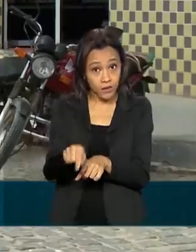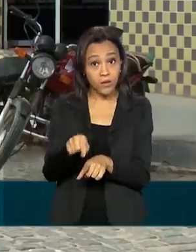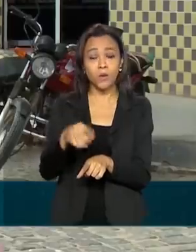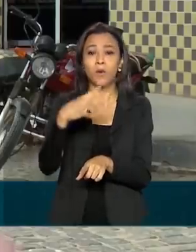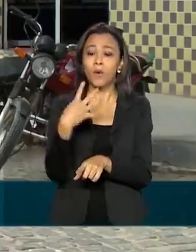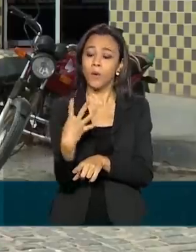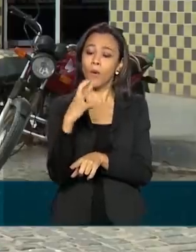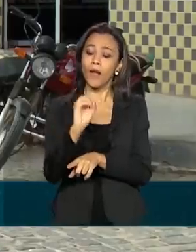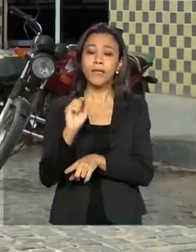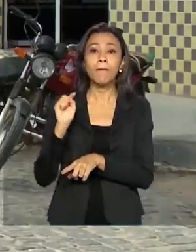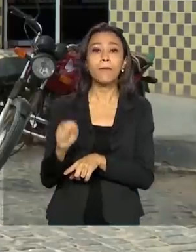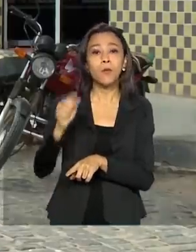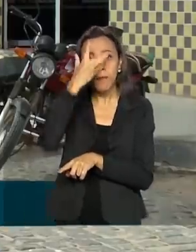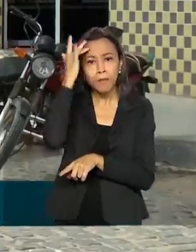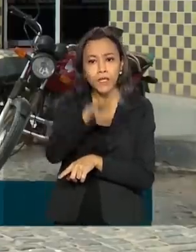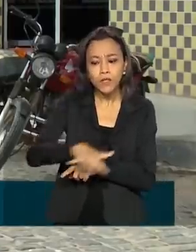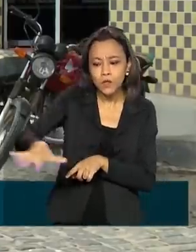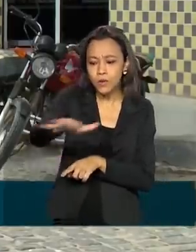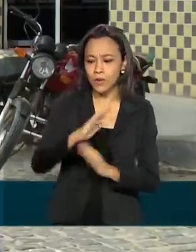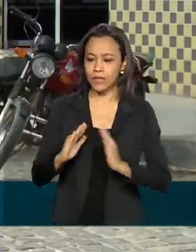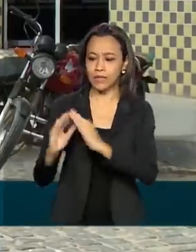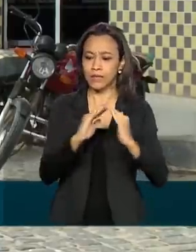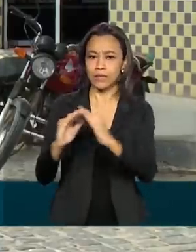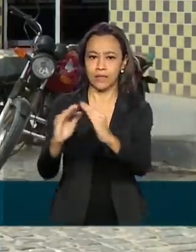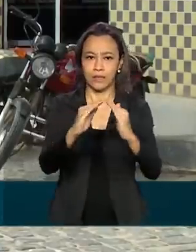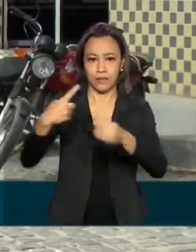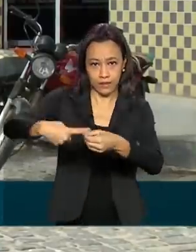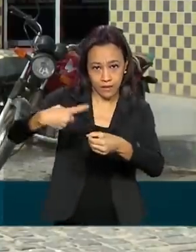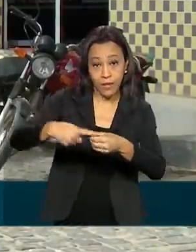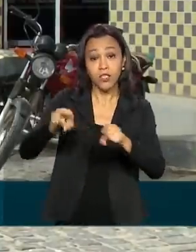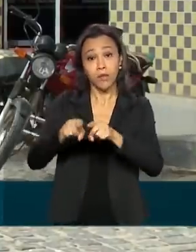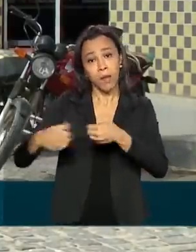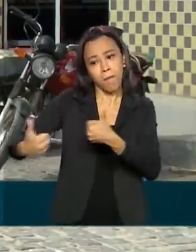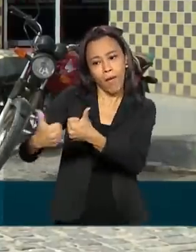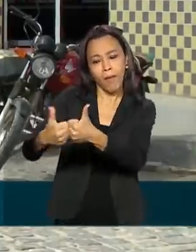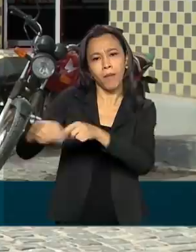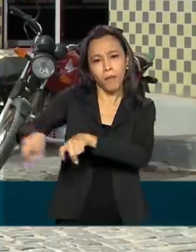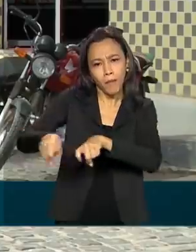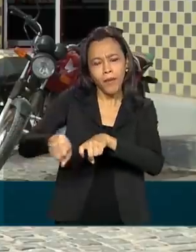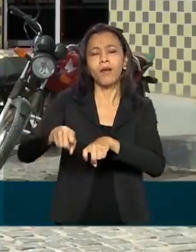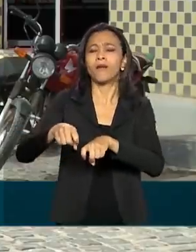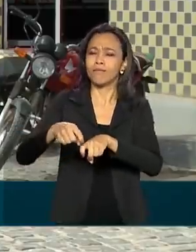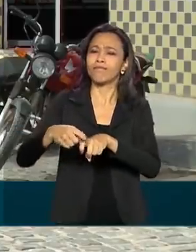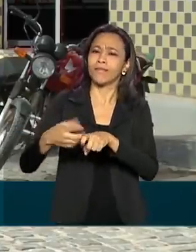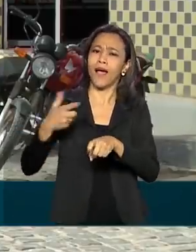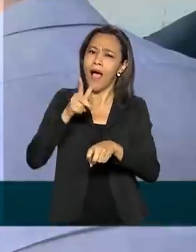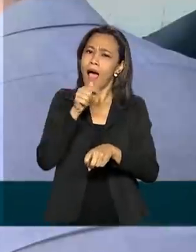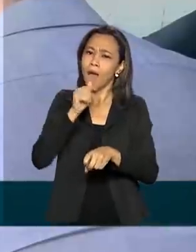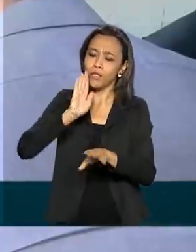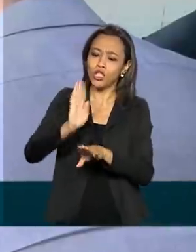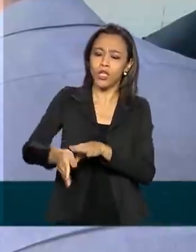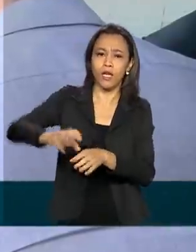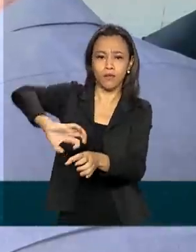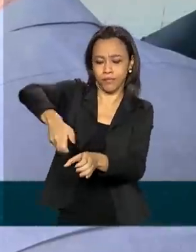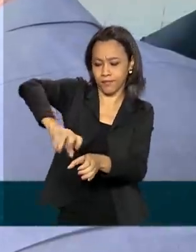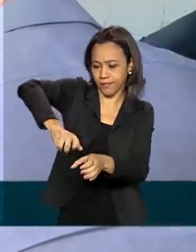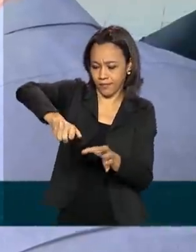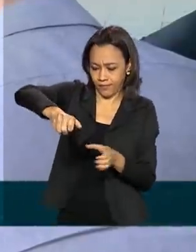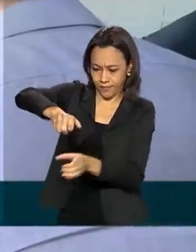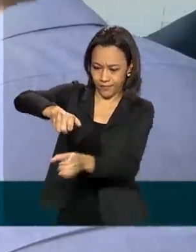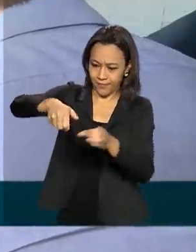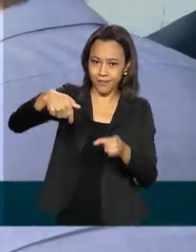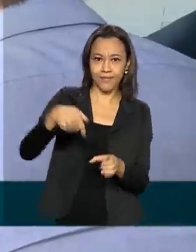mil pessoas da cidade e de áreas rurais passam a receber água diretamente da torneira. Uma grande